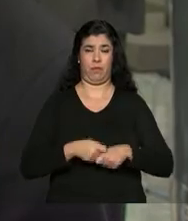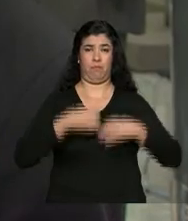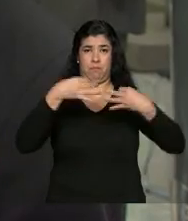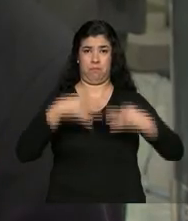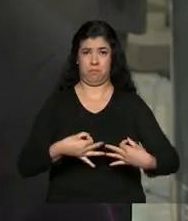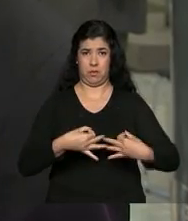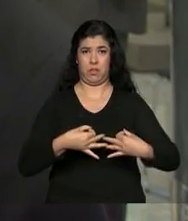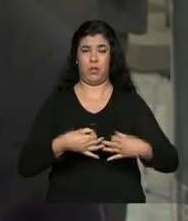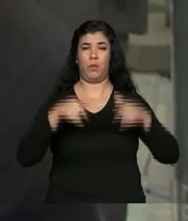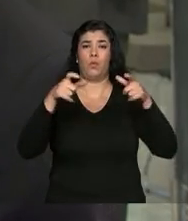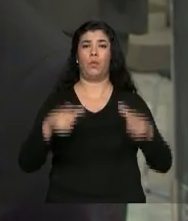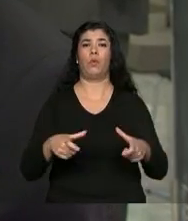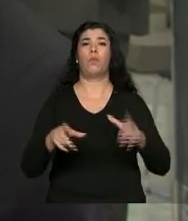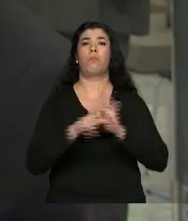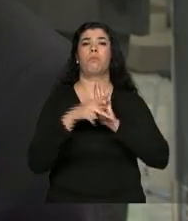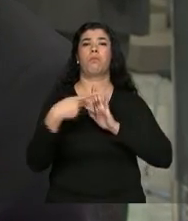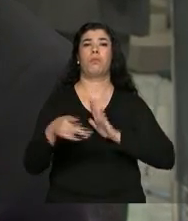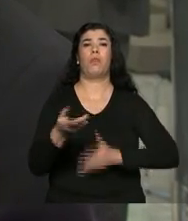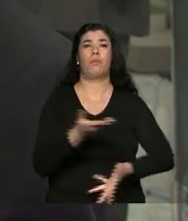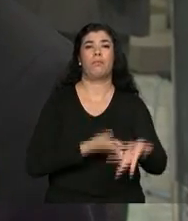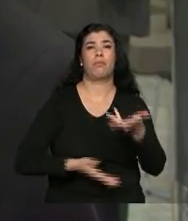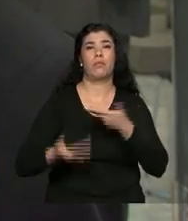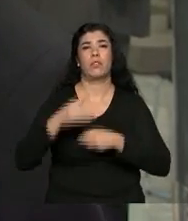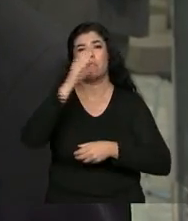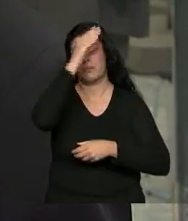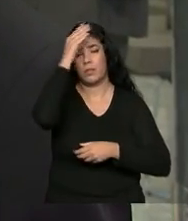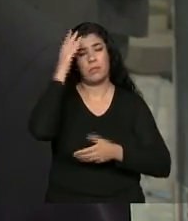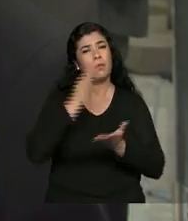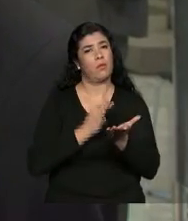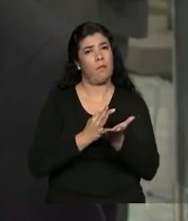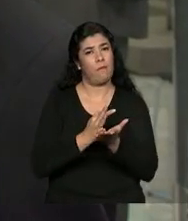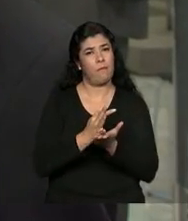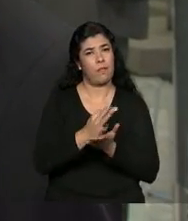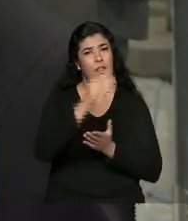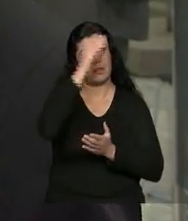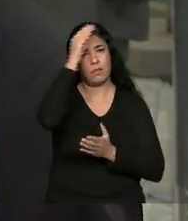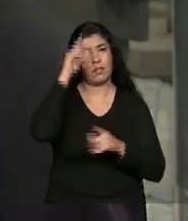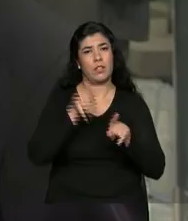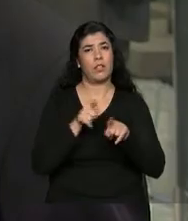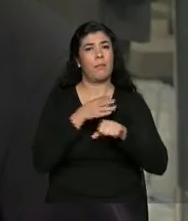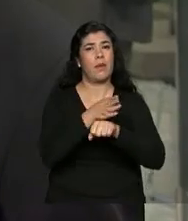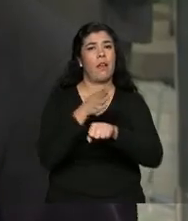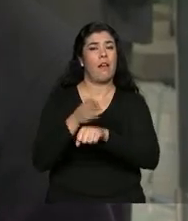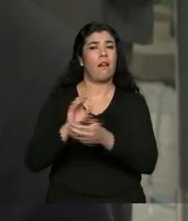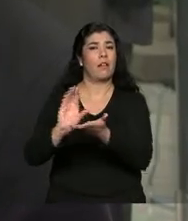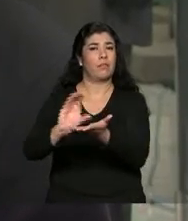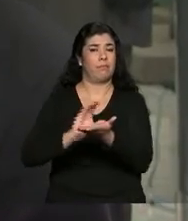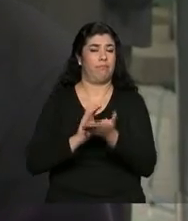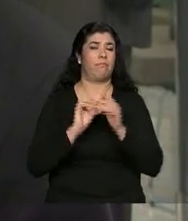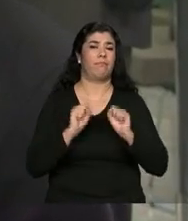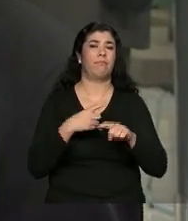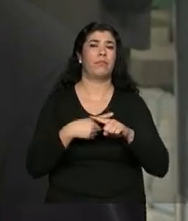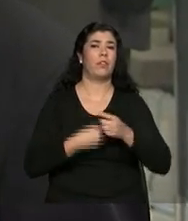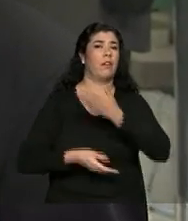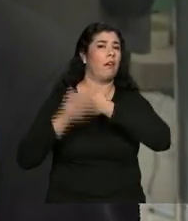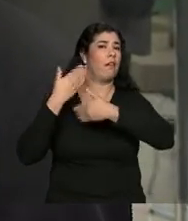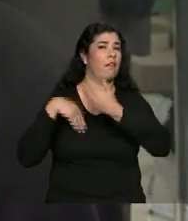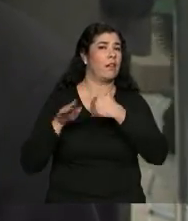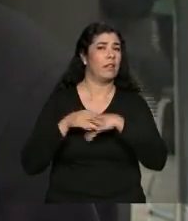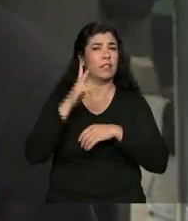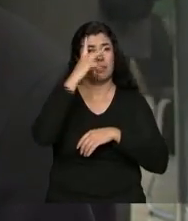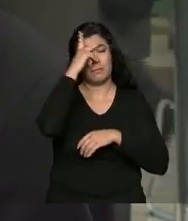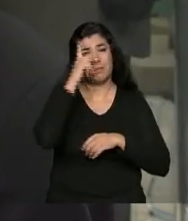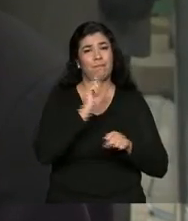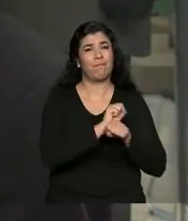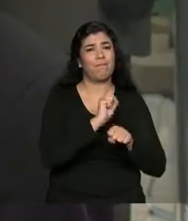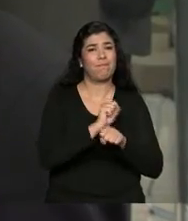certo para atender a sua clientela, chamada fidelidade, o acesso ao crédito. antes ele ficava